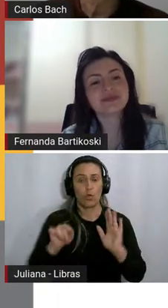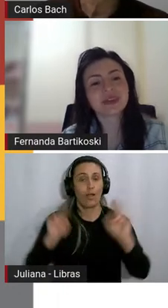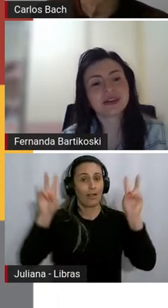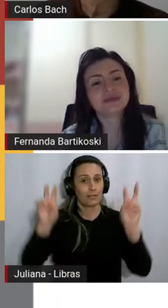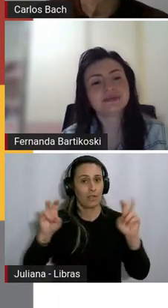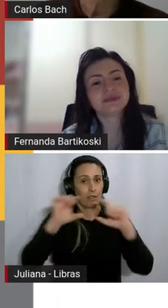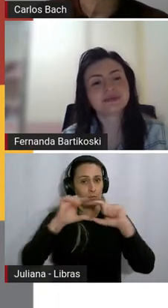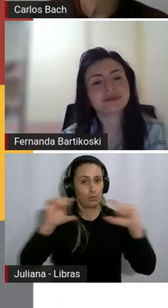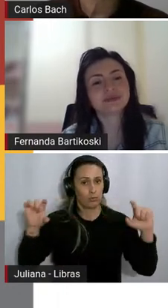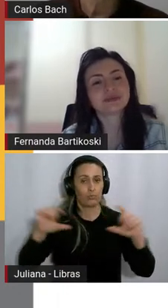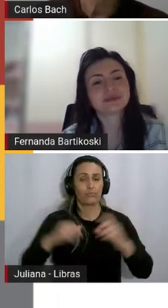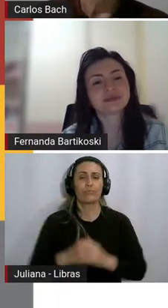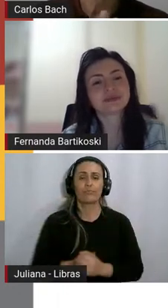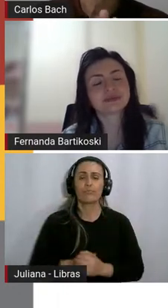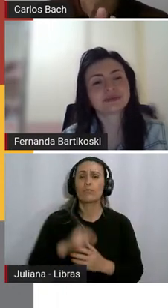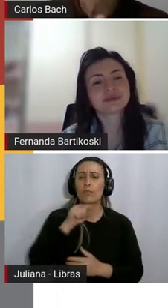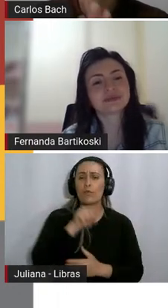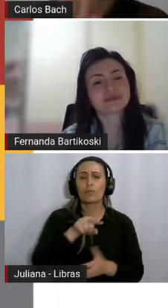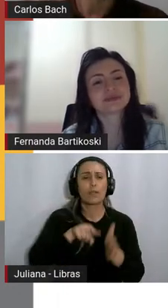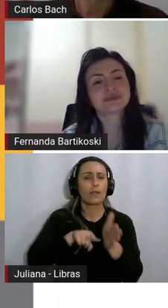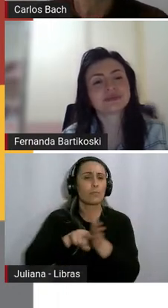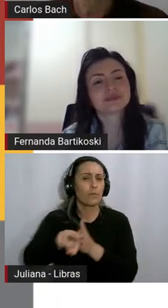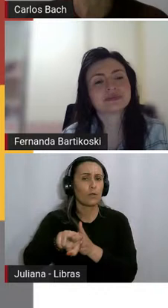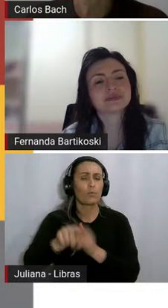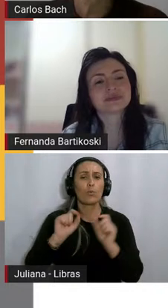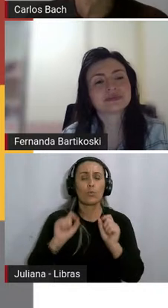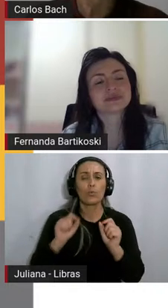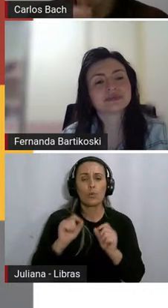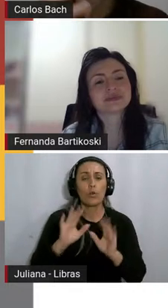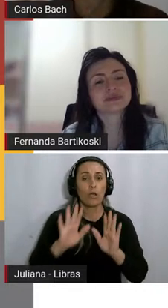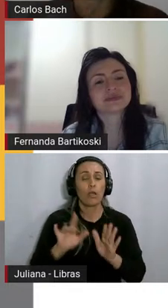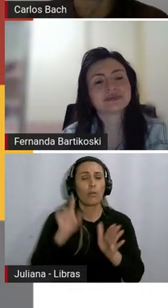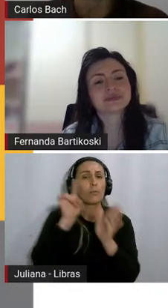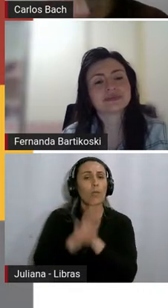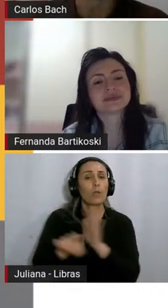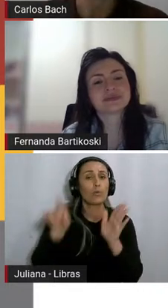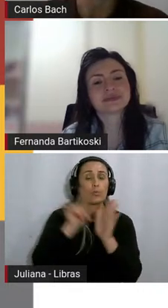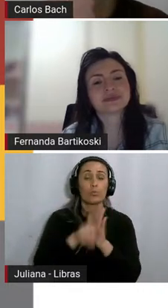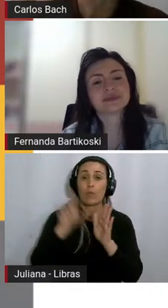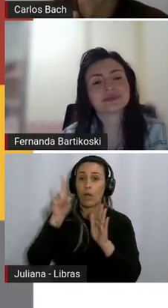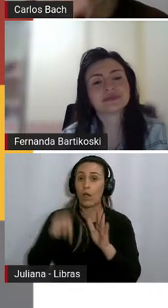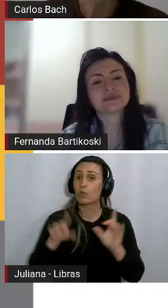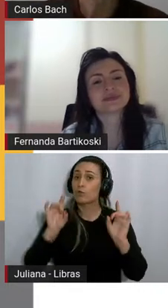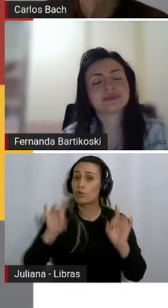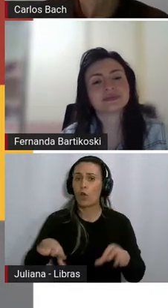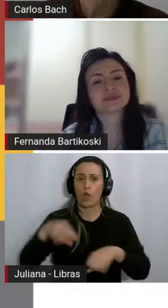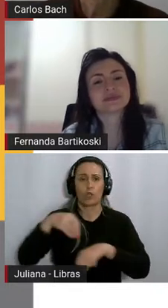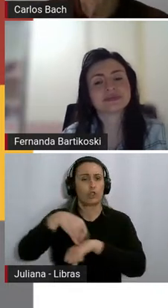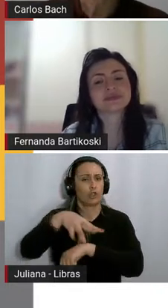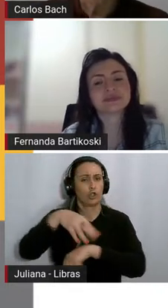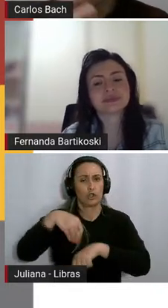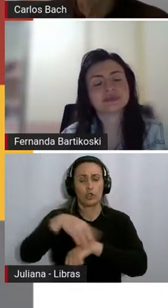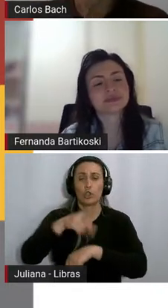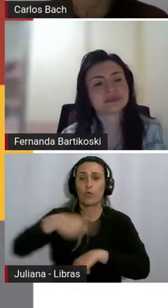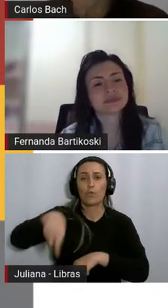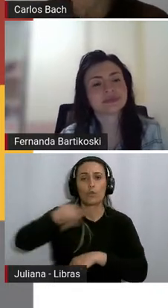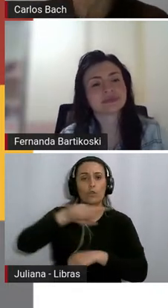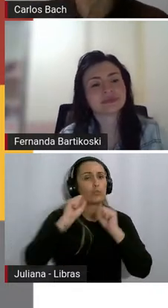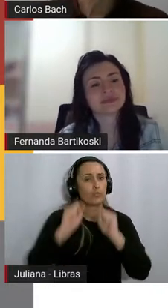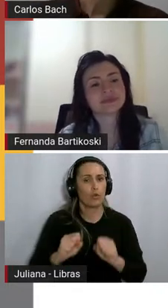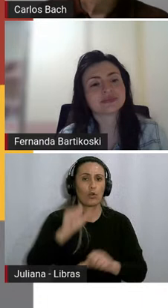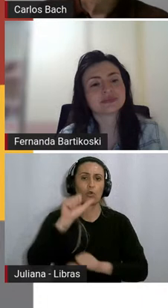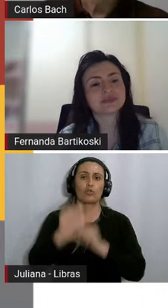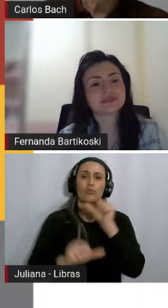faça as seguintes indagações oralmente essas são apenas sugestões vocês podem criar ampliar modificar né o que é uma